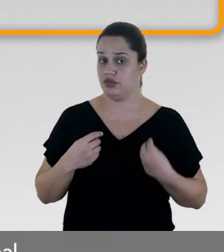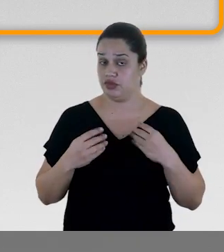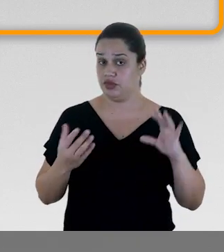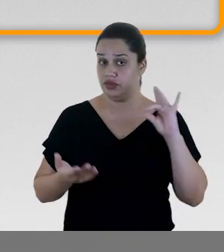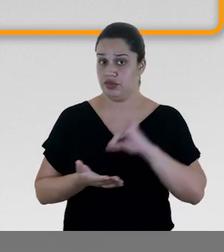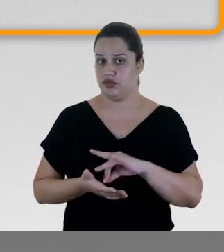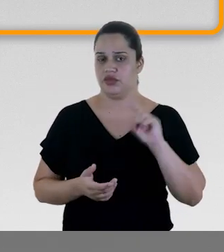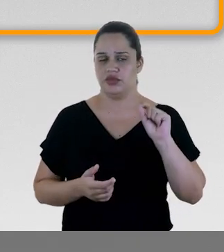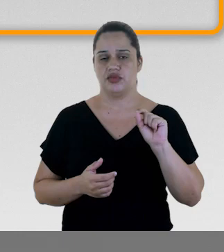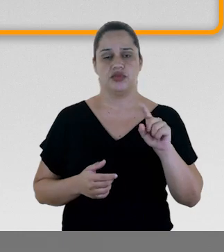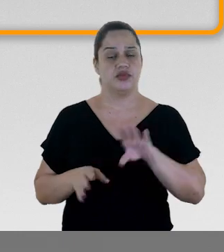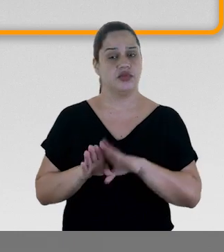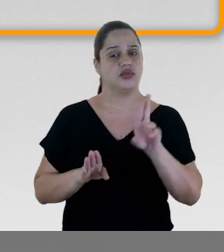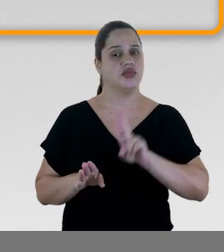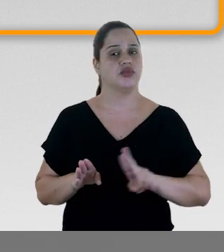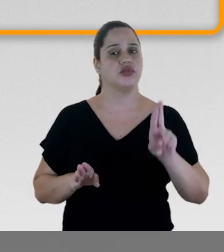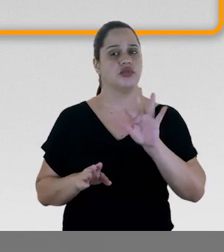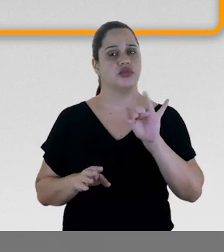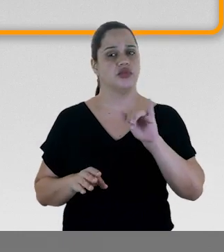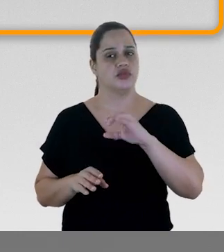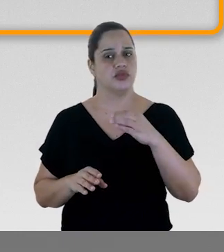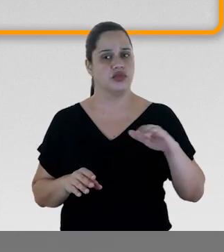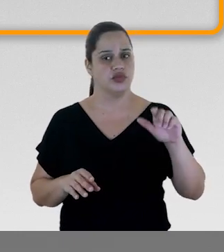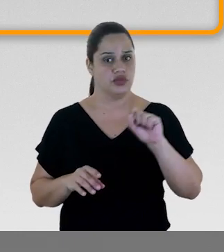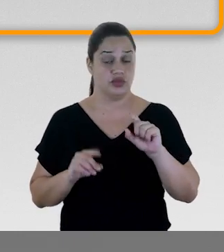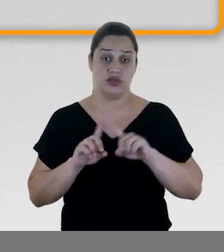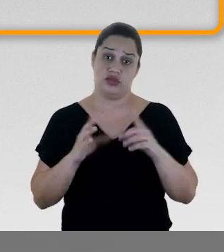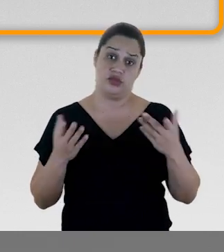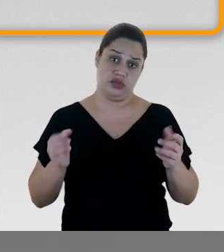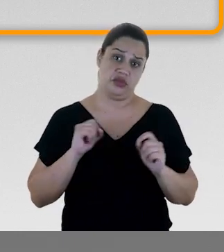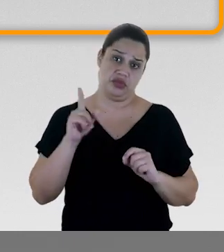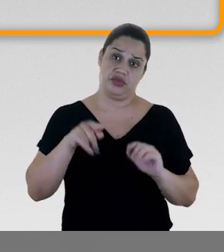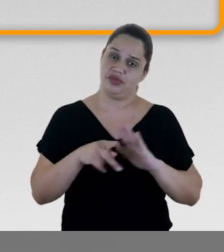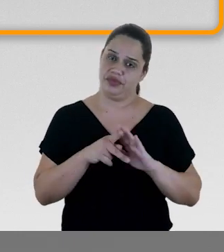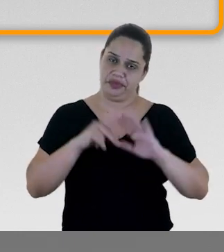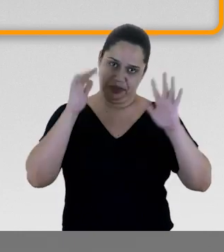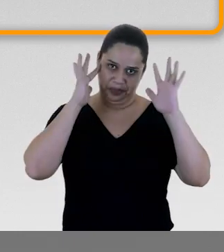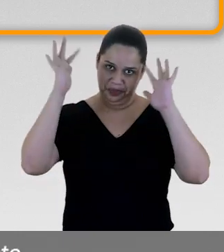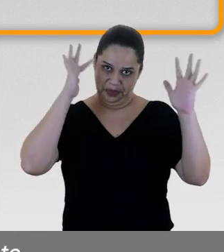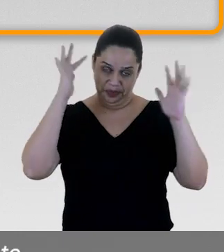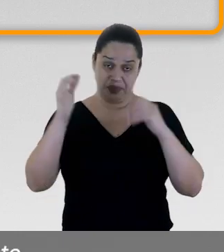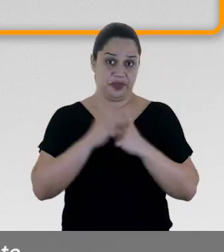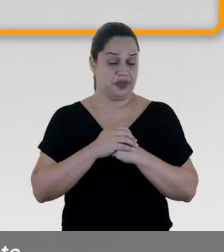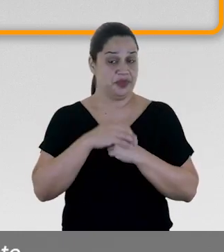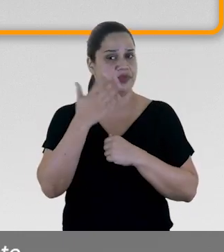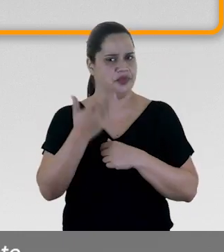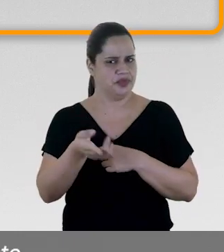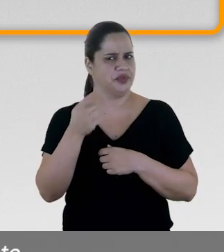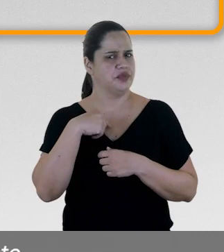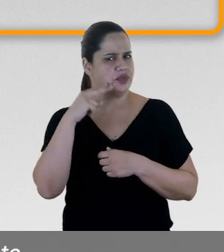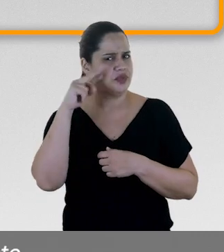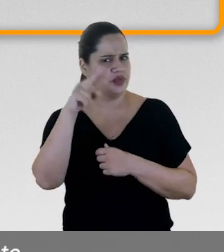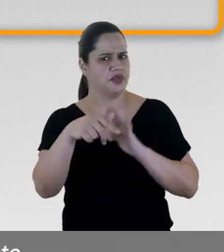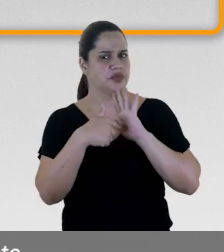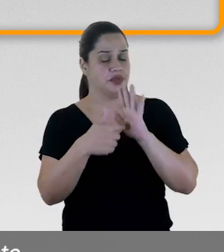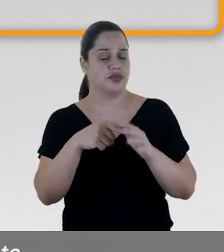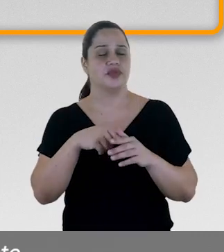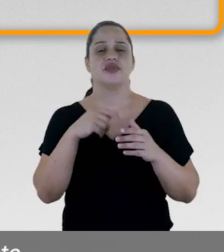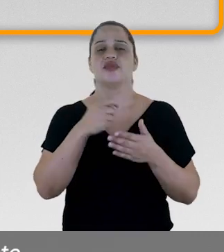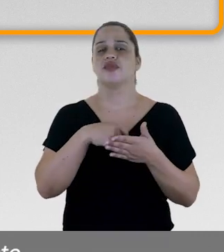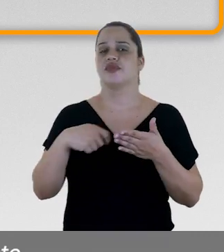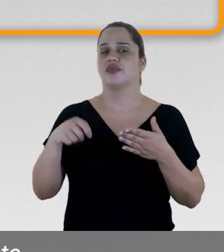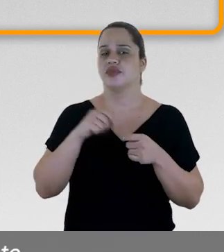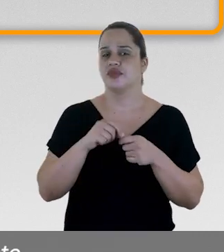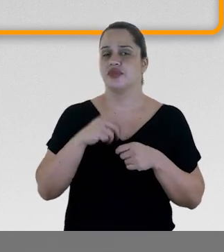real através da ficção, mesmo que ela seja fantástica. Neste sentido, a obra Três